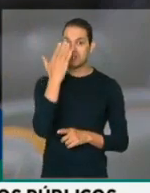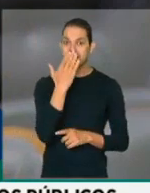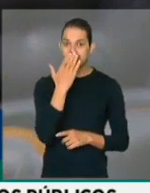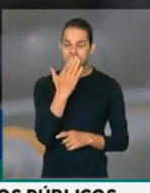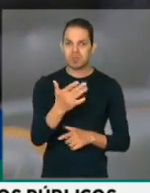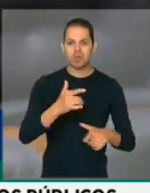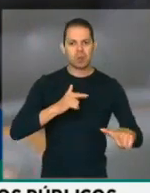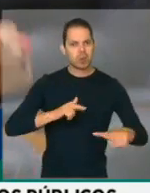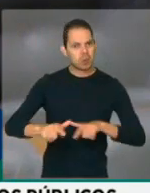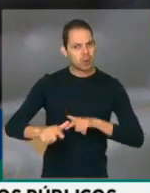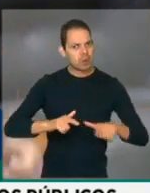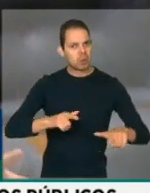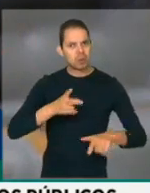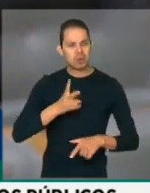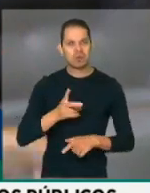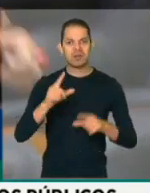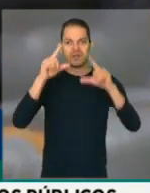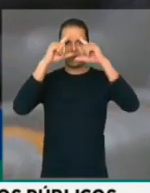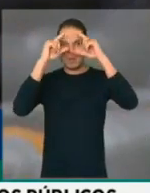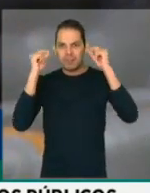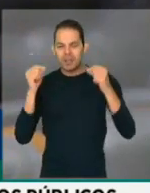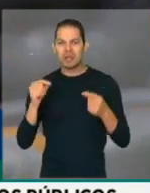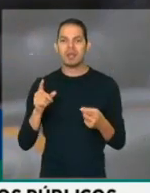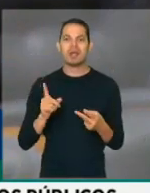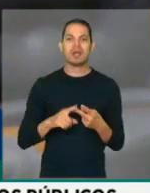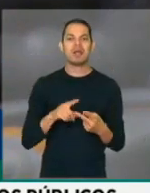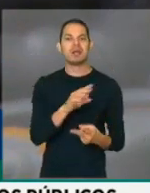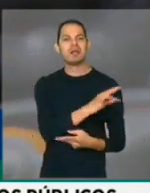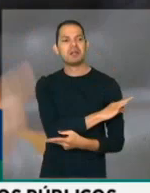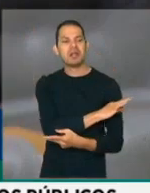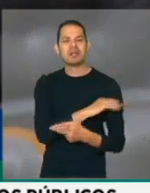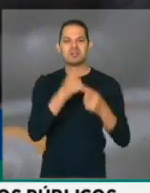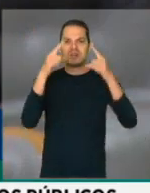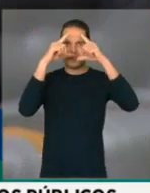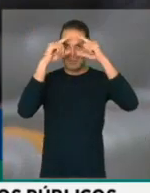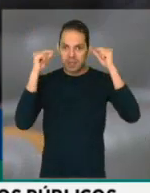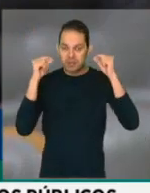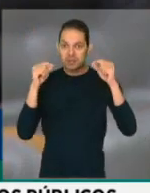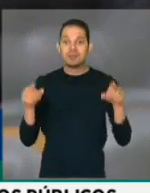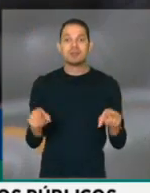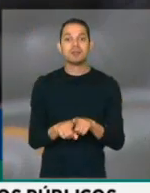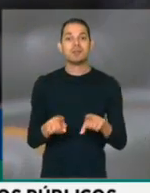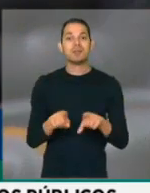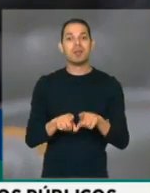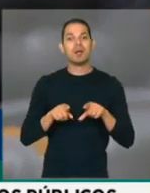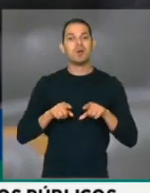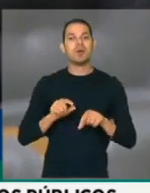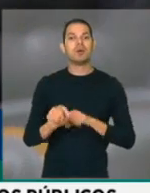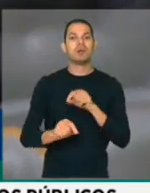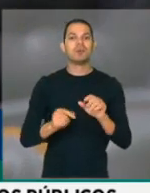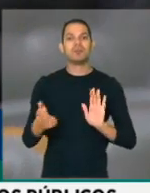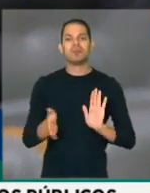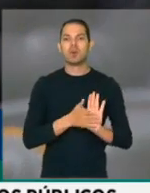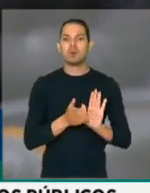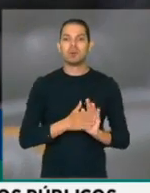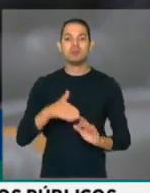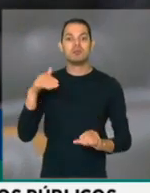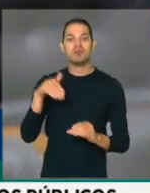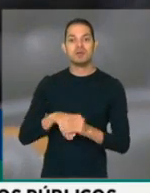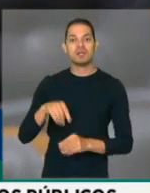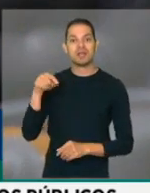do enfrentamento à pandemia, enfermeiras, técnicas de enfermagem, e ao mesmo tempo propondo votar aqui